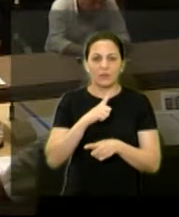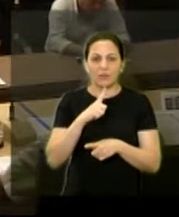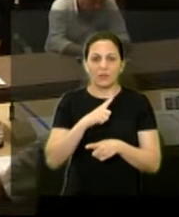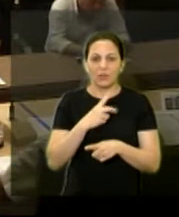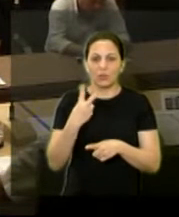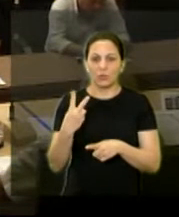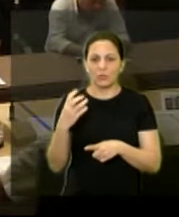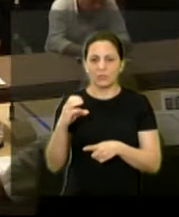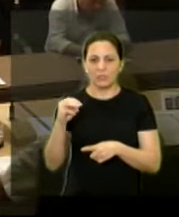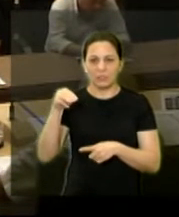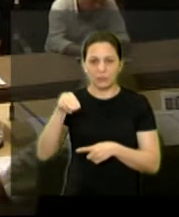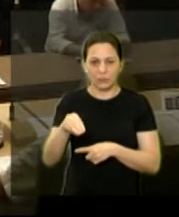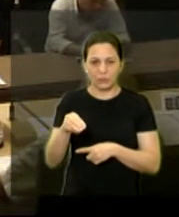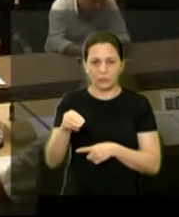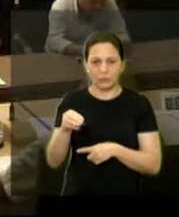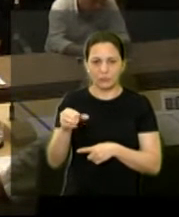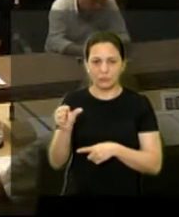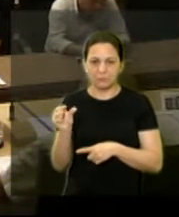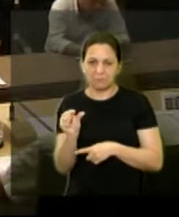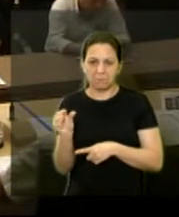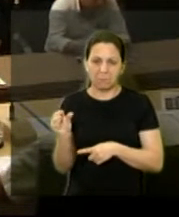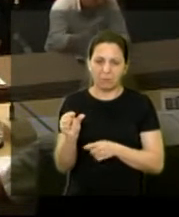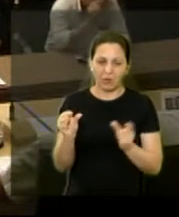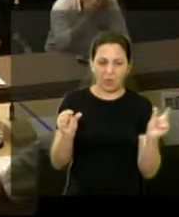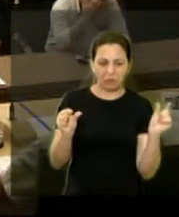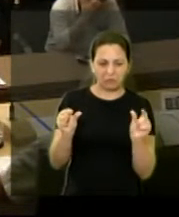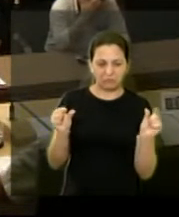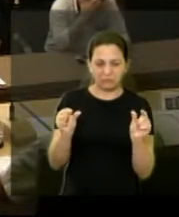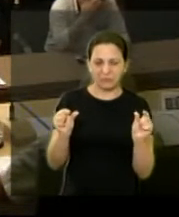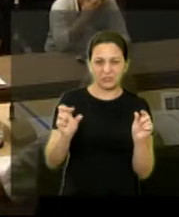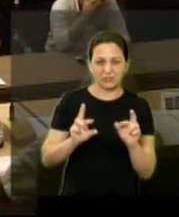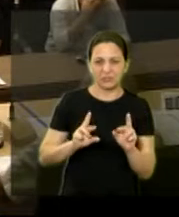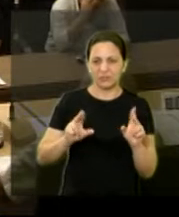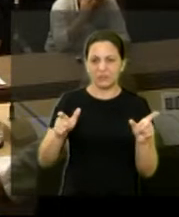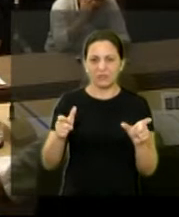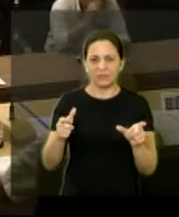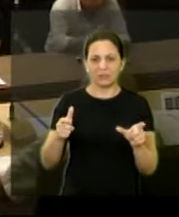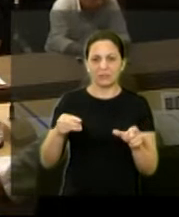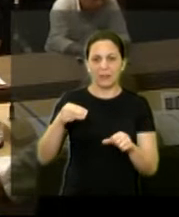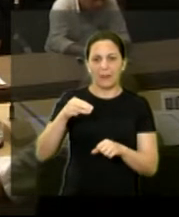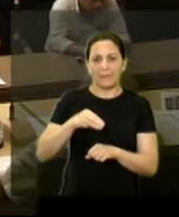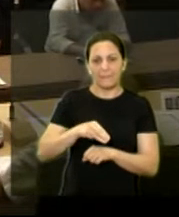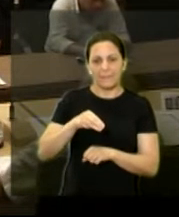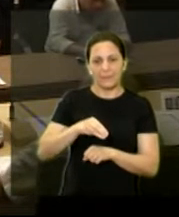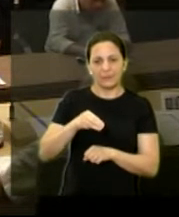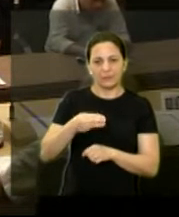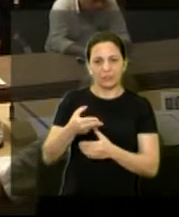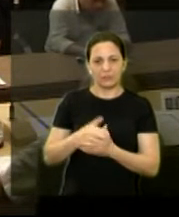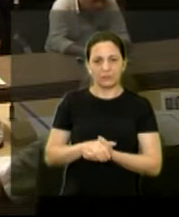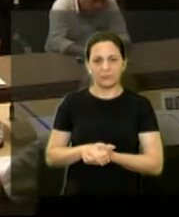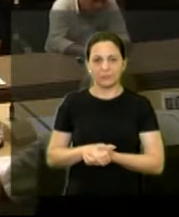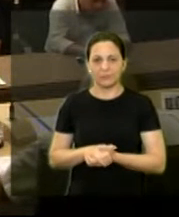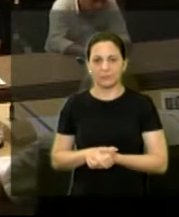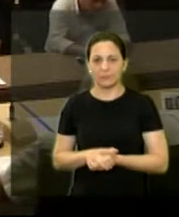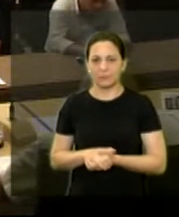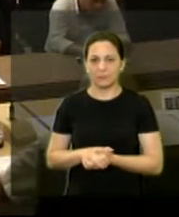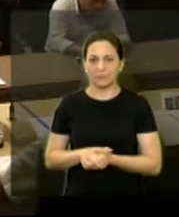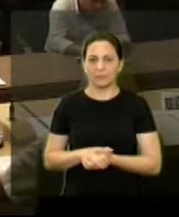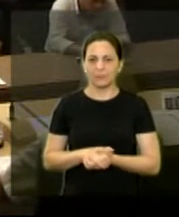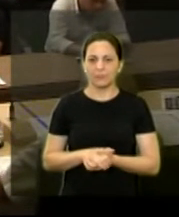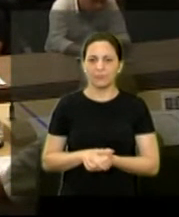centímetros a menos de um lado que do outro algumas diferenças então você